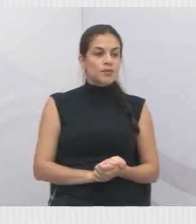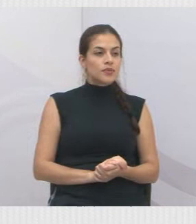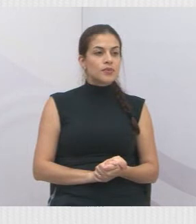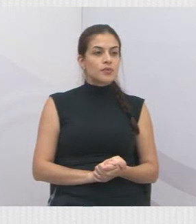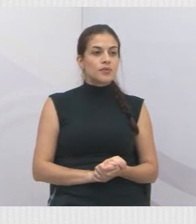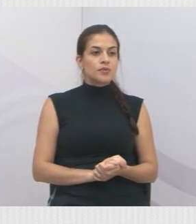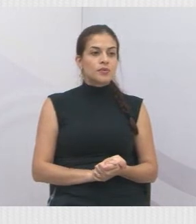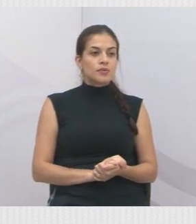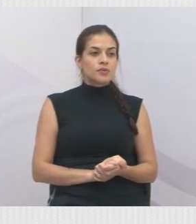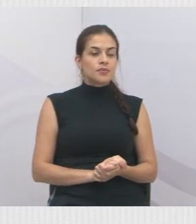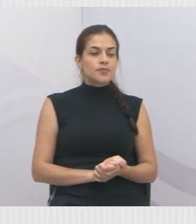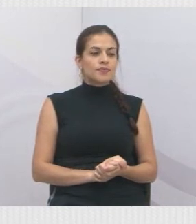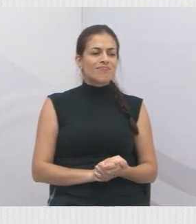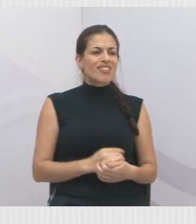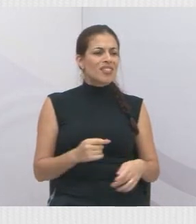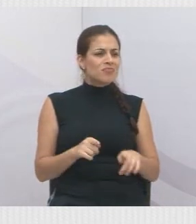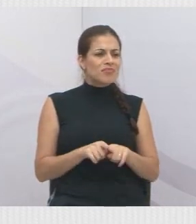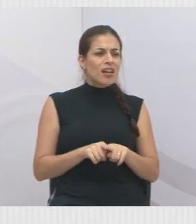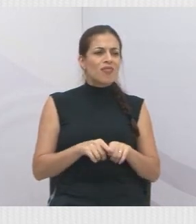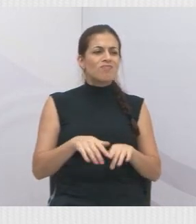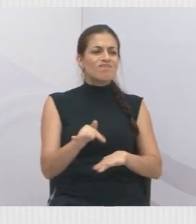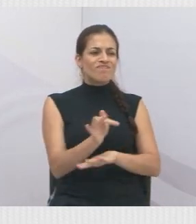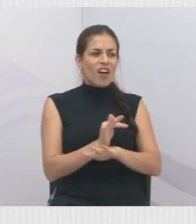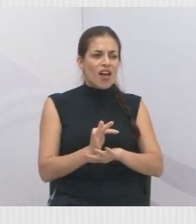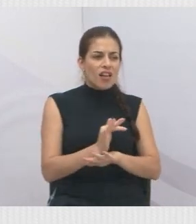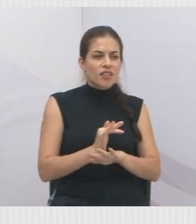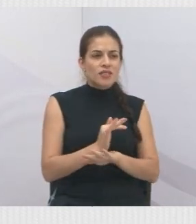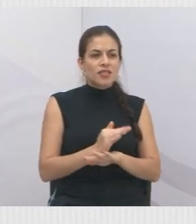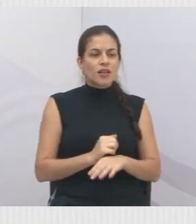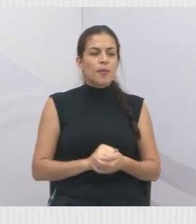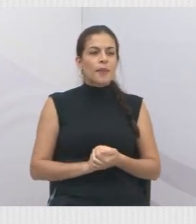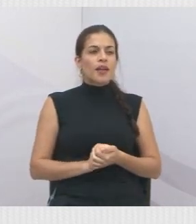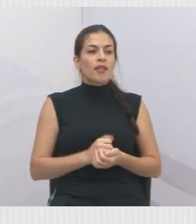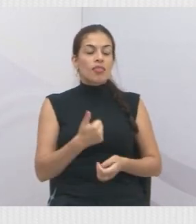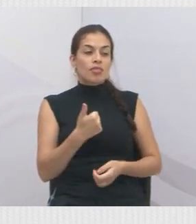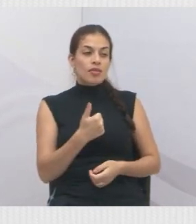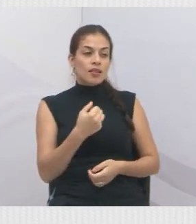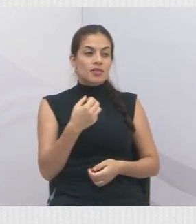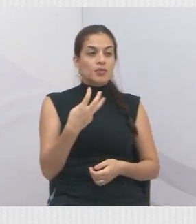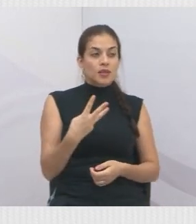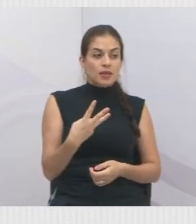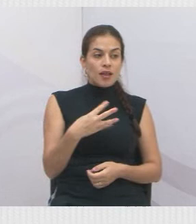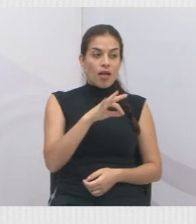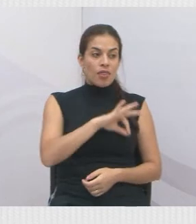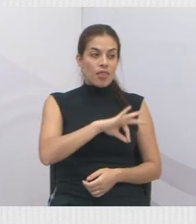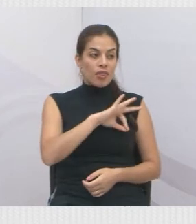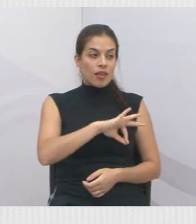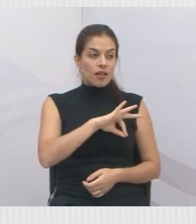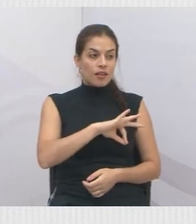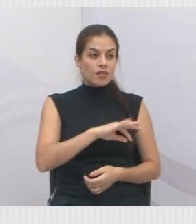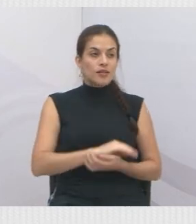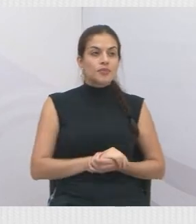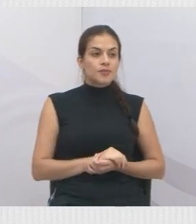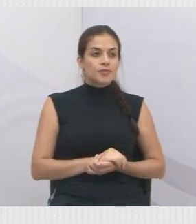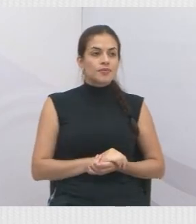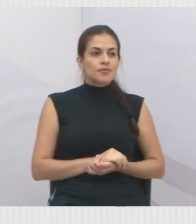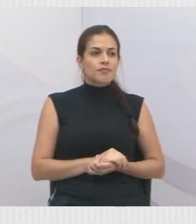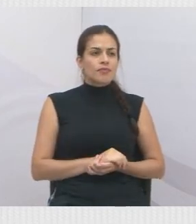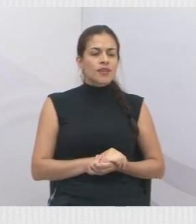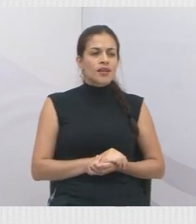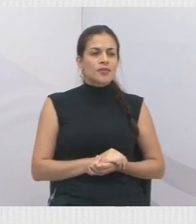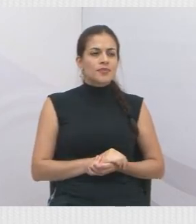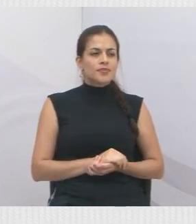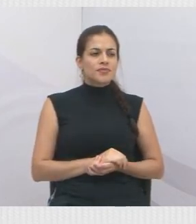como as férias, como o 13º, eles também são pagos proporcionalmente ao empregado. Esse